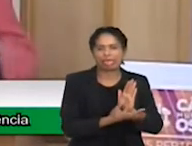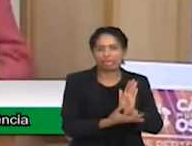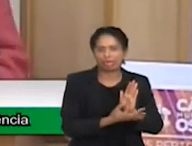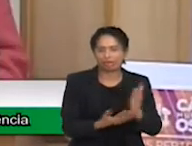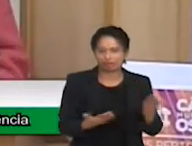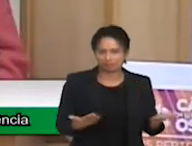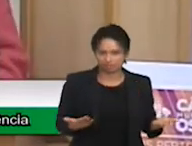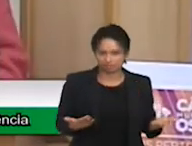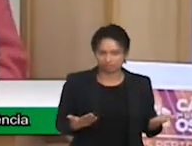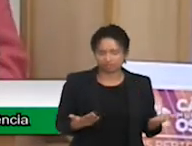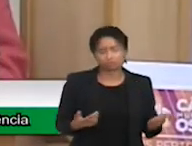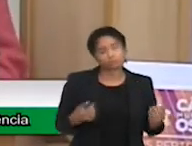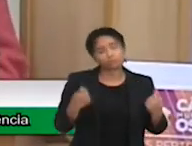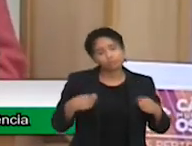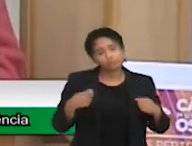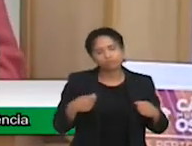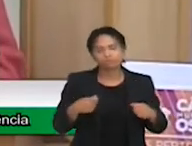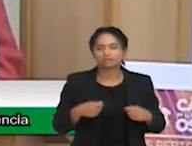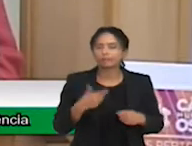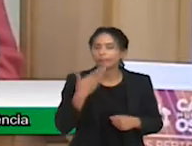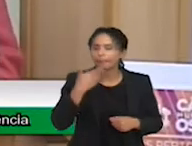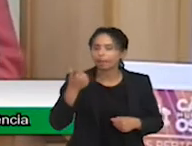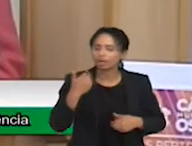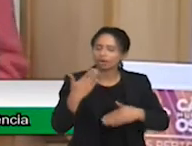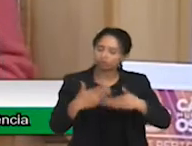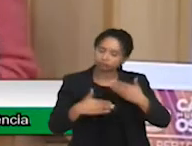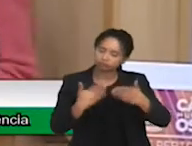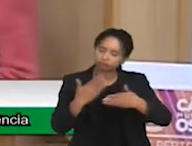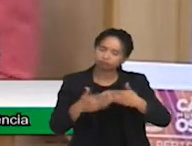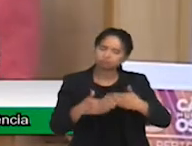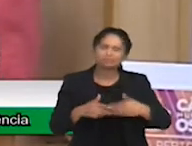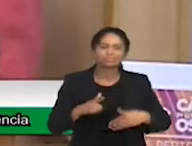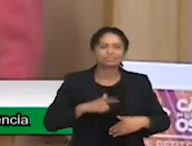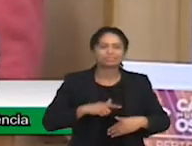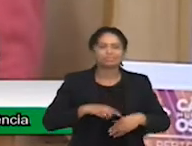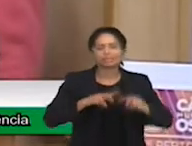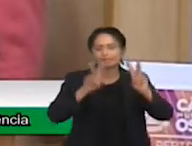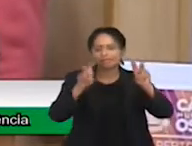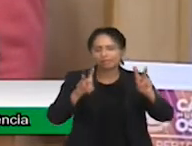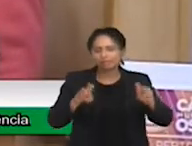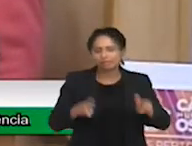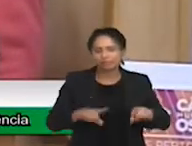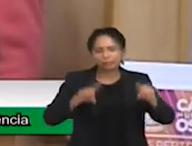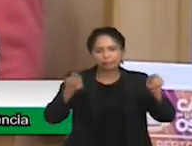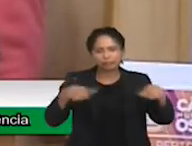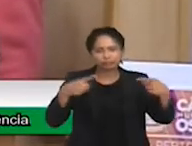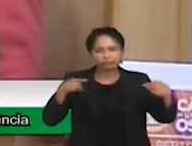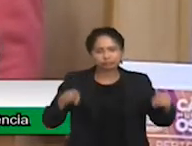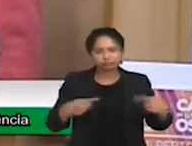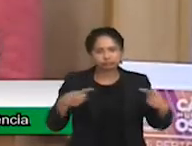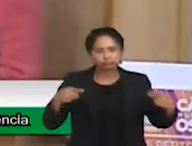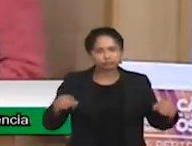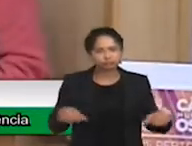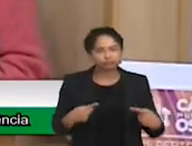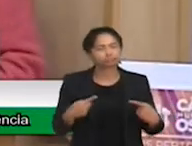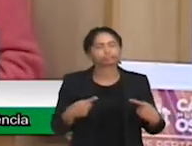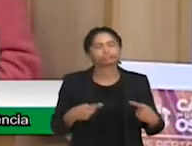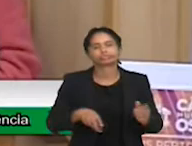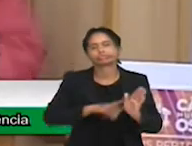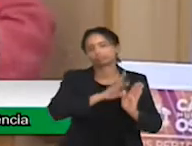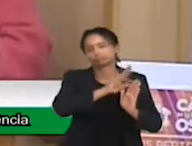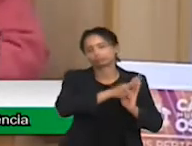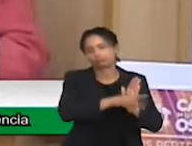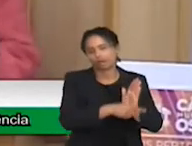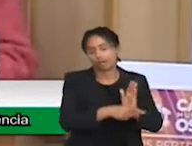pode estar melhorando. Tem muitos desafios. Um dos desafios é ter orçamento também na secretaria executiva,